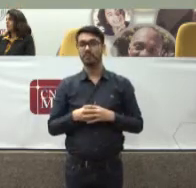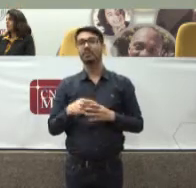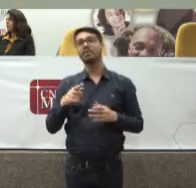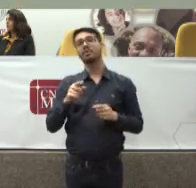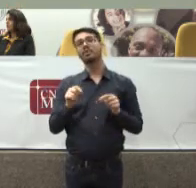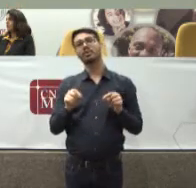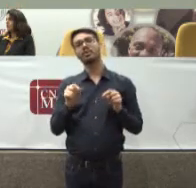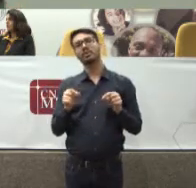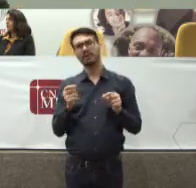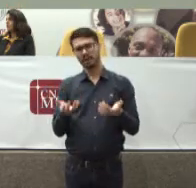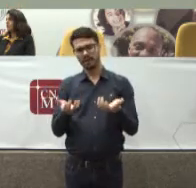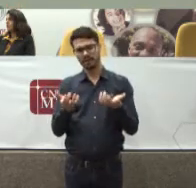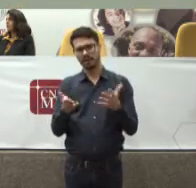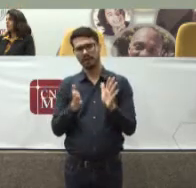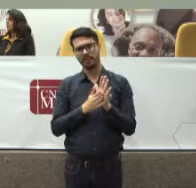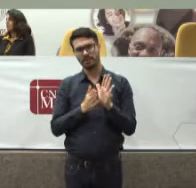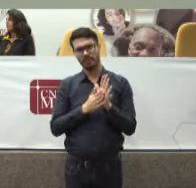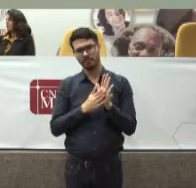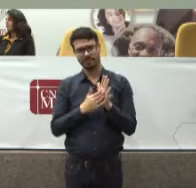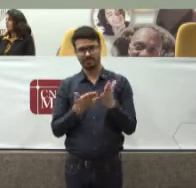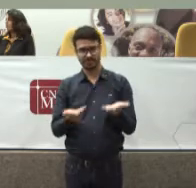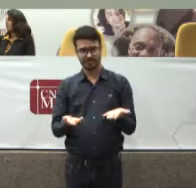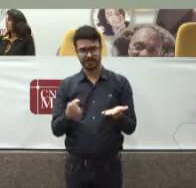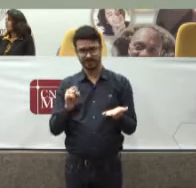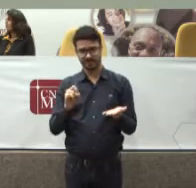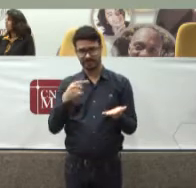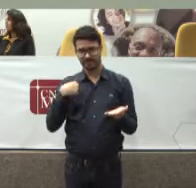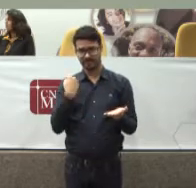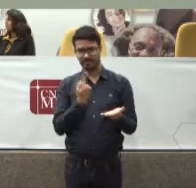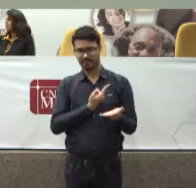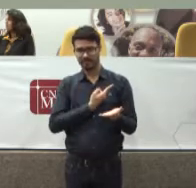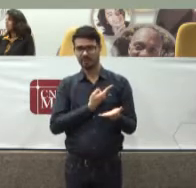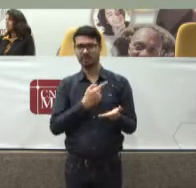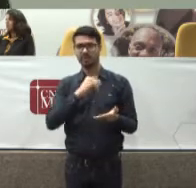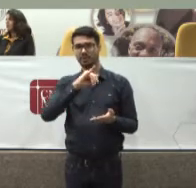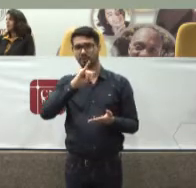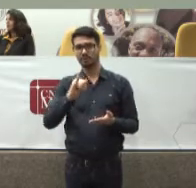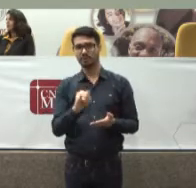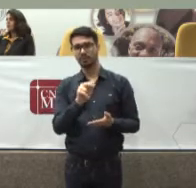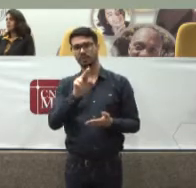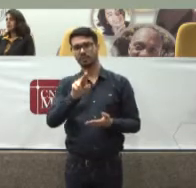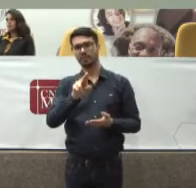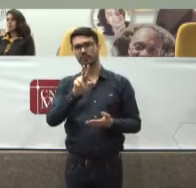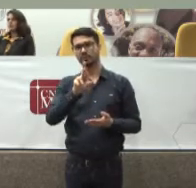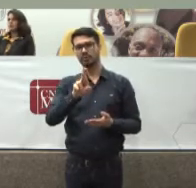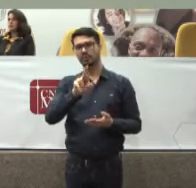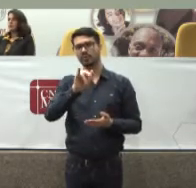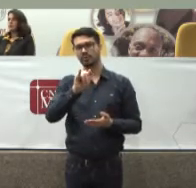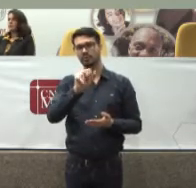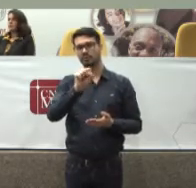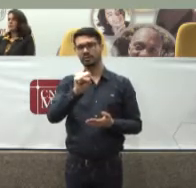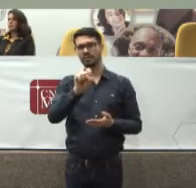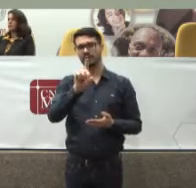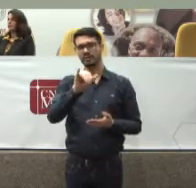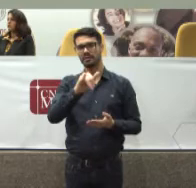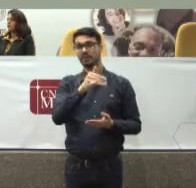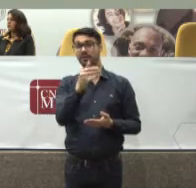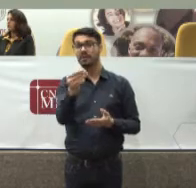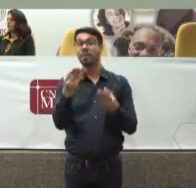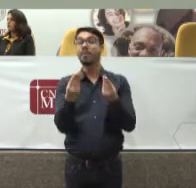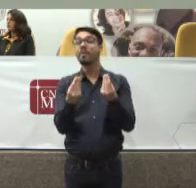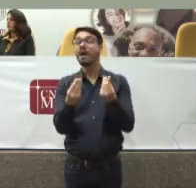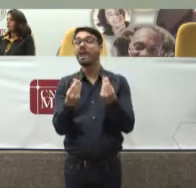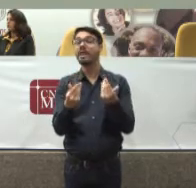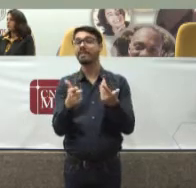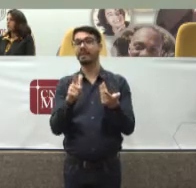Se é que podemos Querer Não é Gebran Que a jurisdição Seja exercitada De forma qualificada E